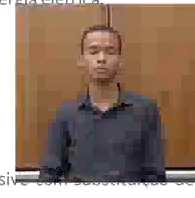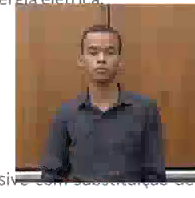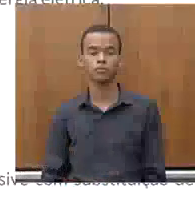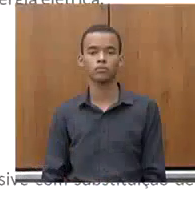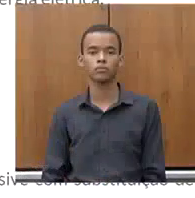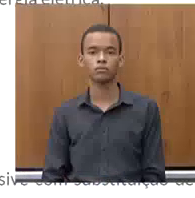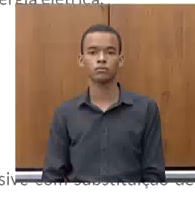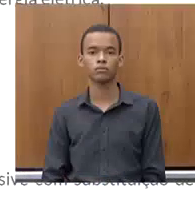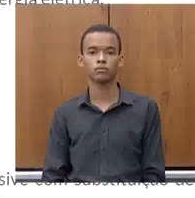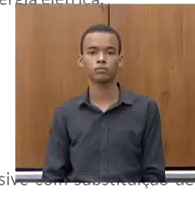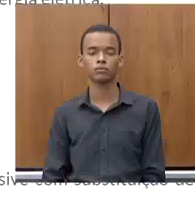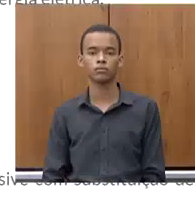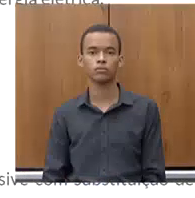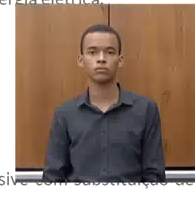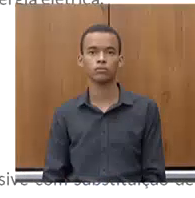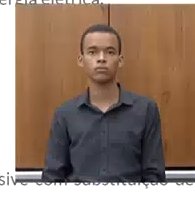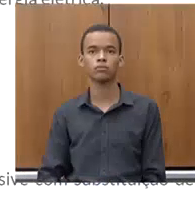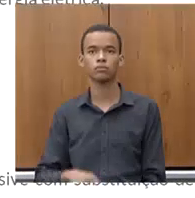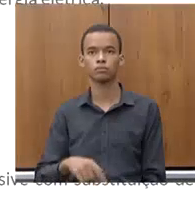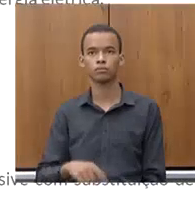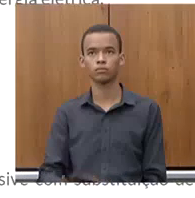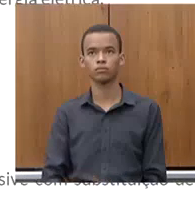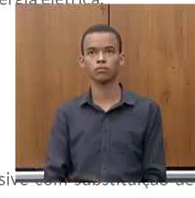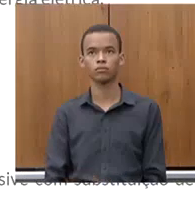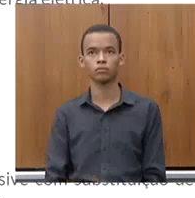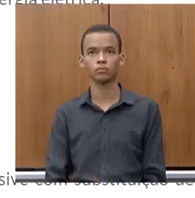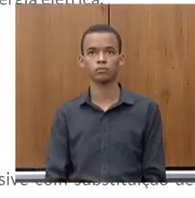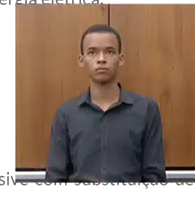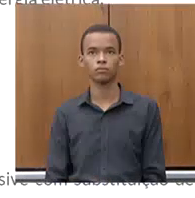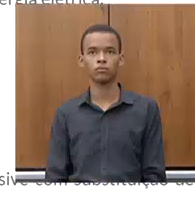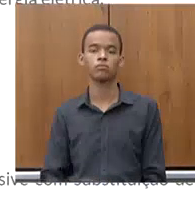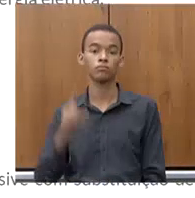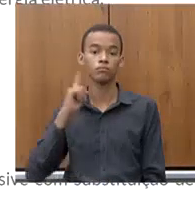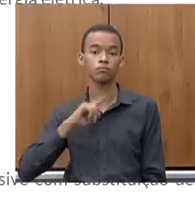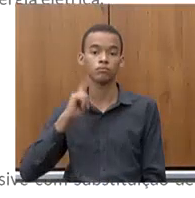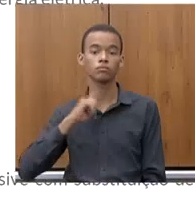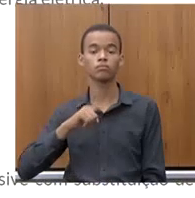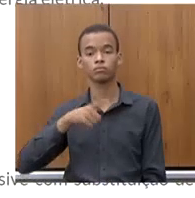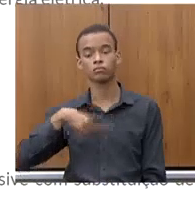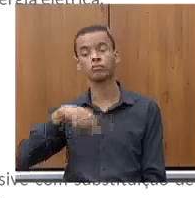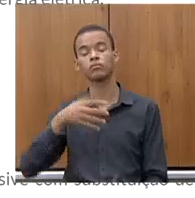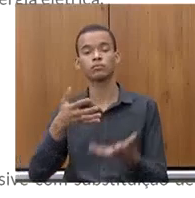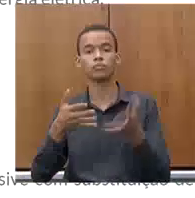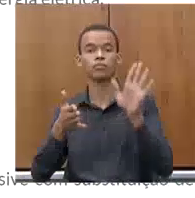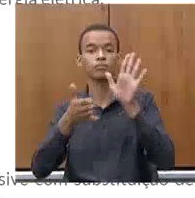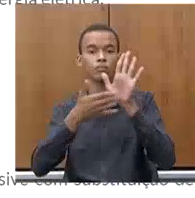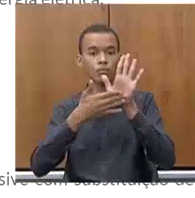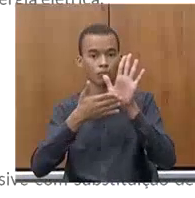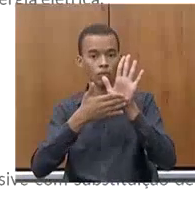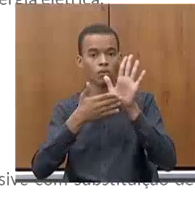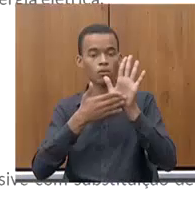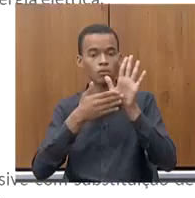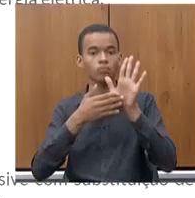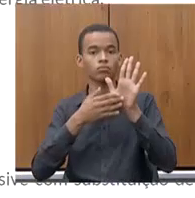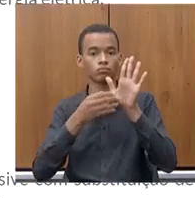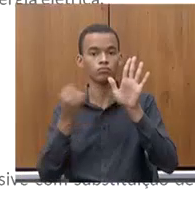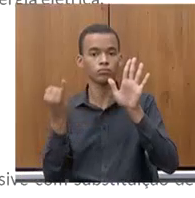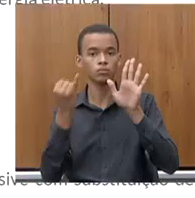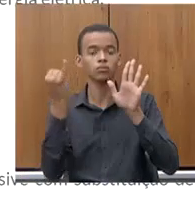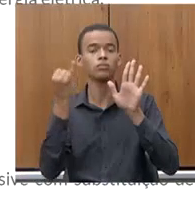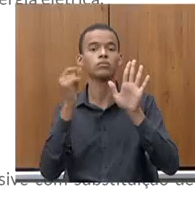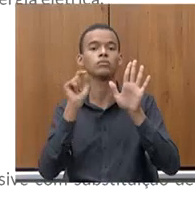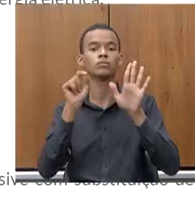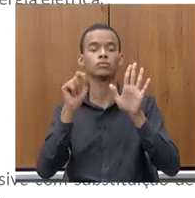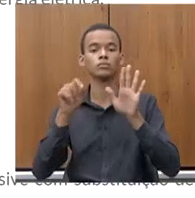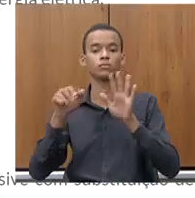tem uma proposta muito ousada, inclusive, de transformar toda a área rural